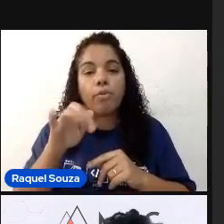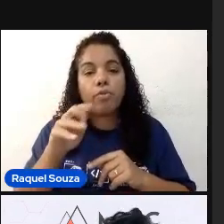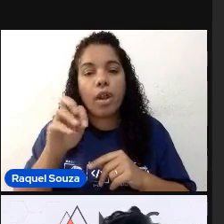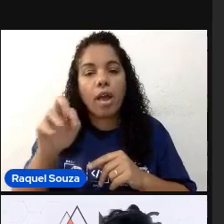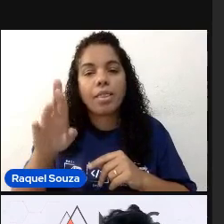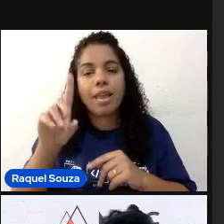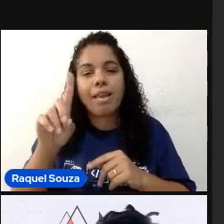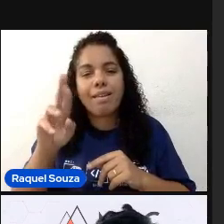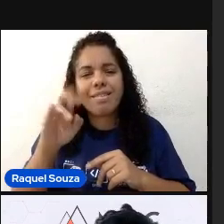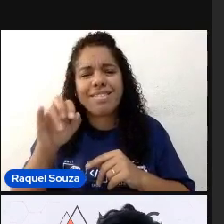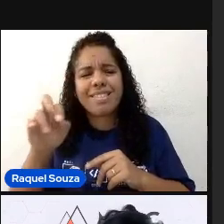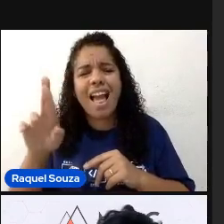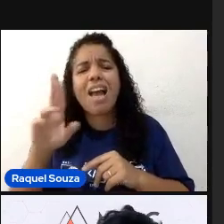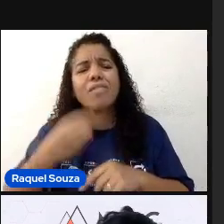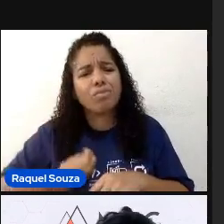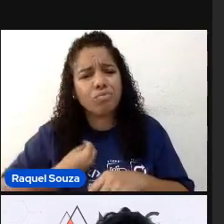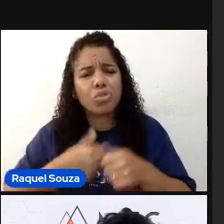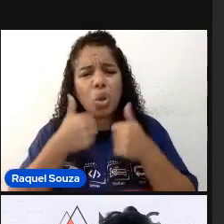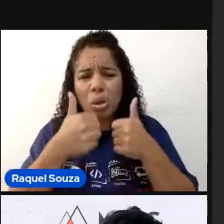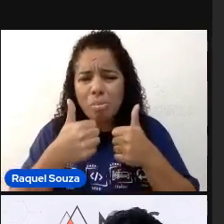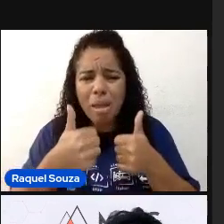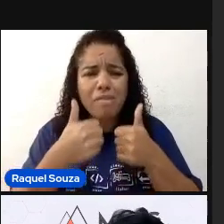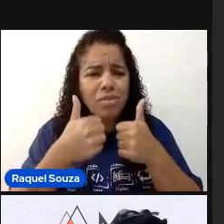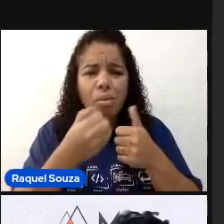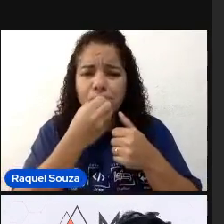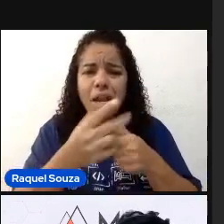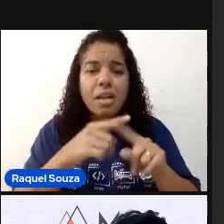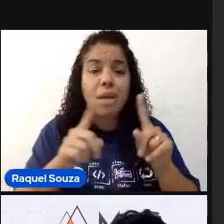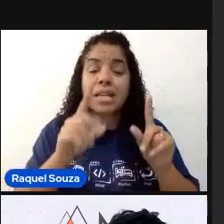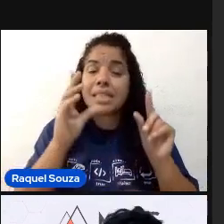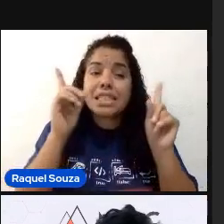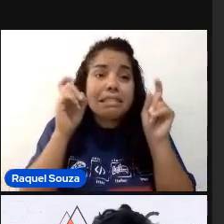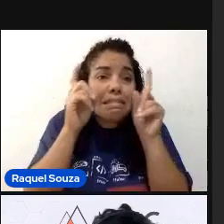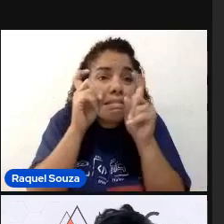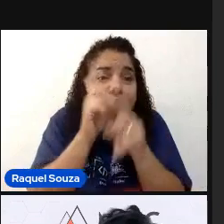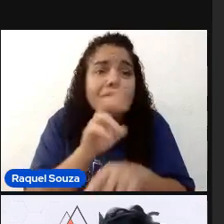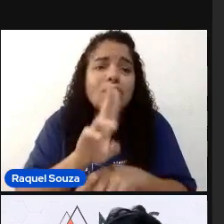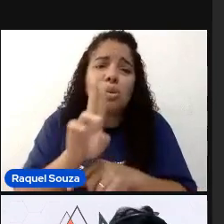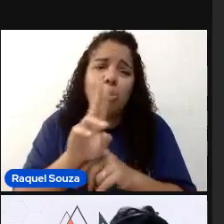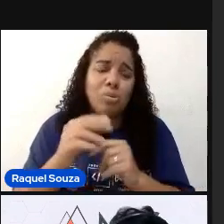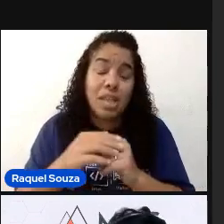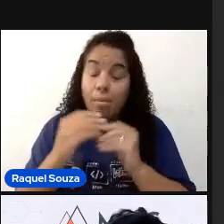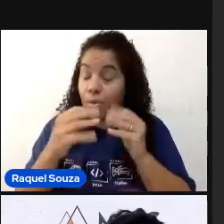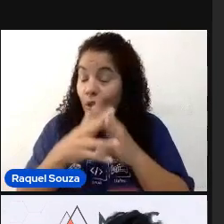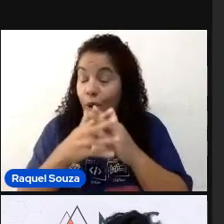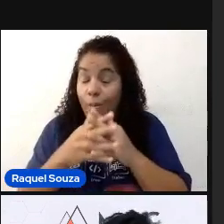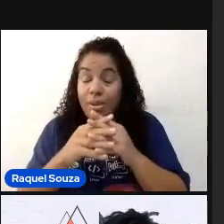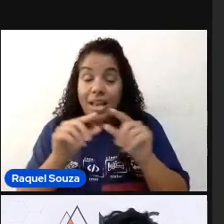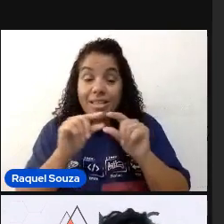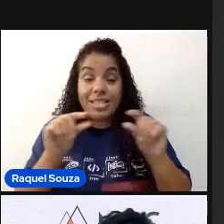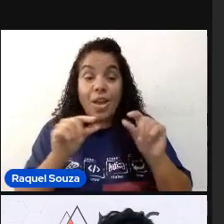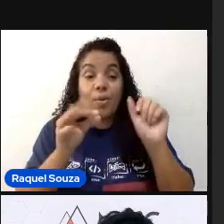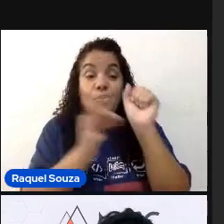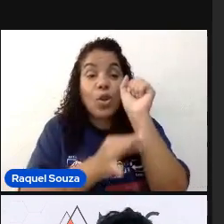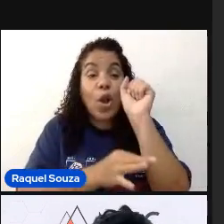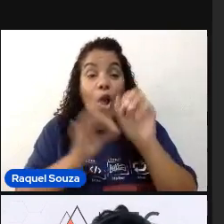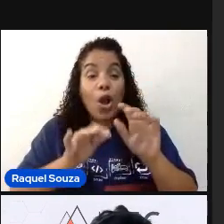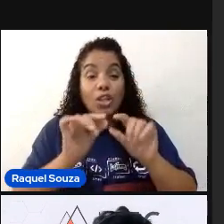ferramenta que funciona, funciona bem, robusto, mas é muito difícil de usar. Dá muita complicação no código. E